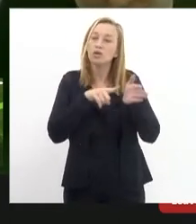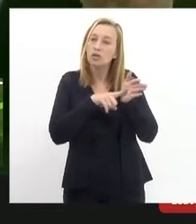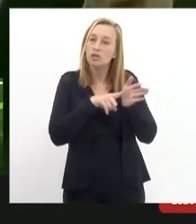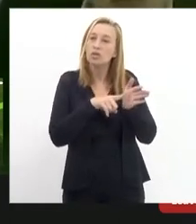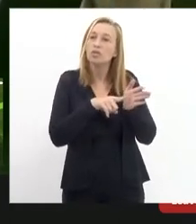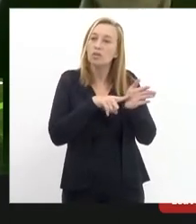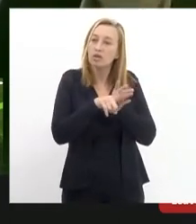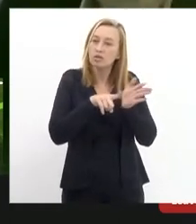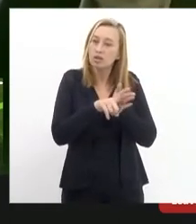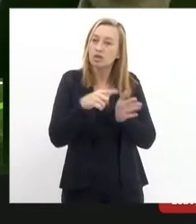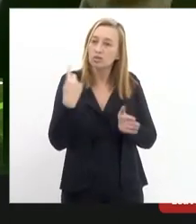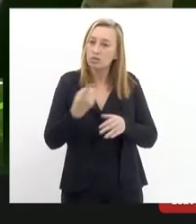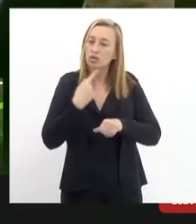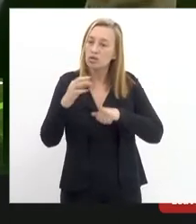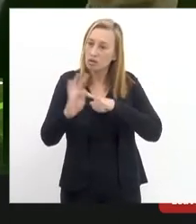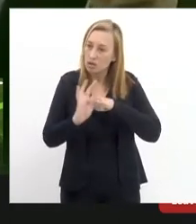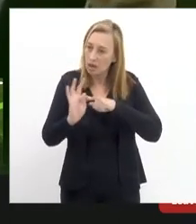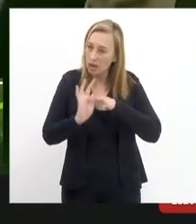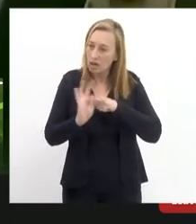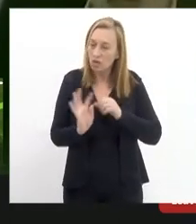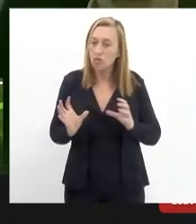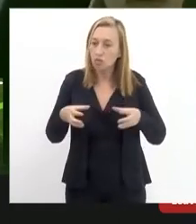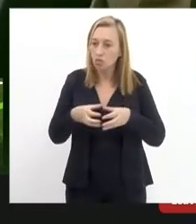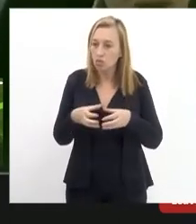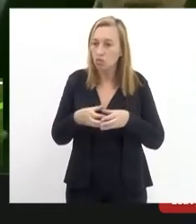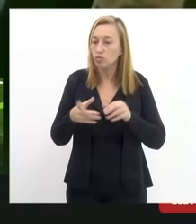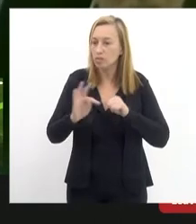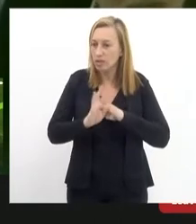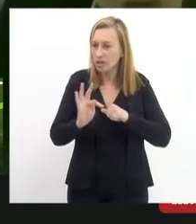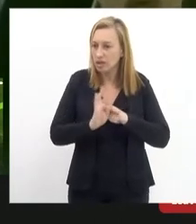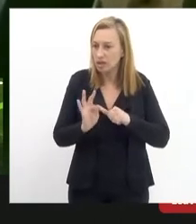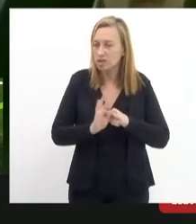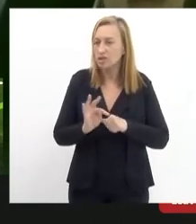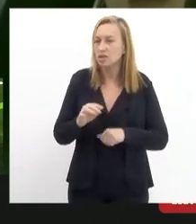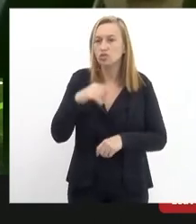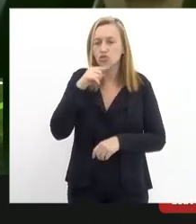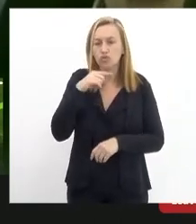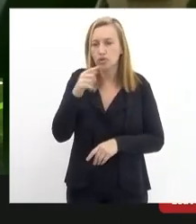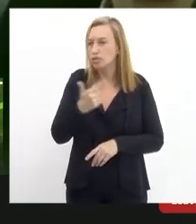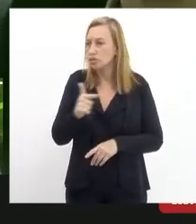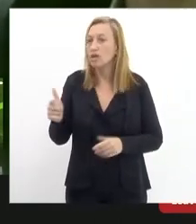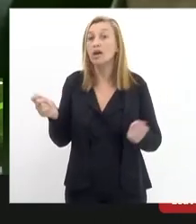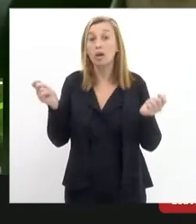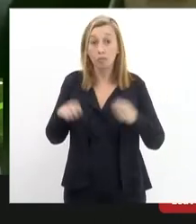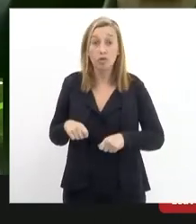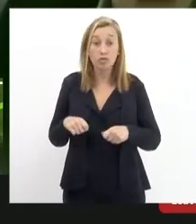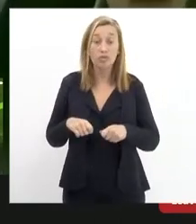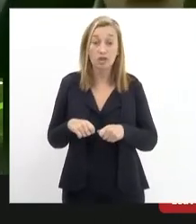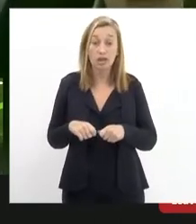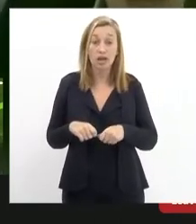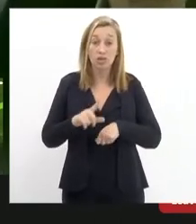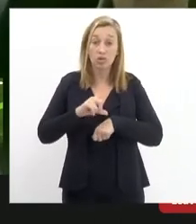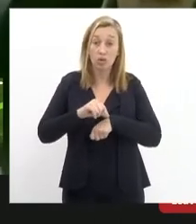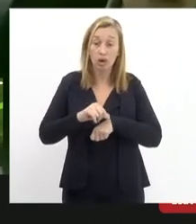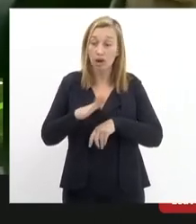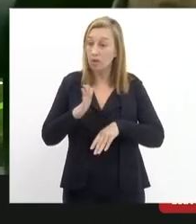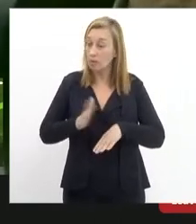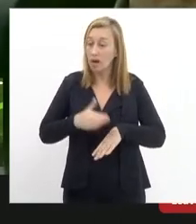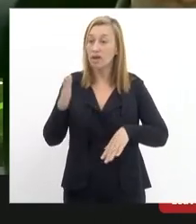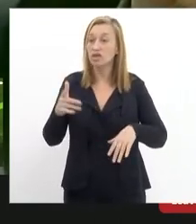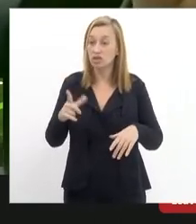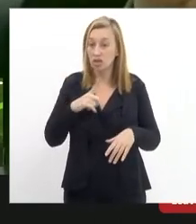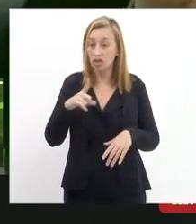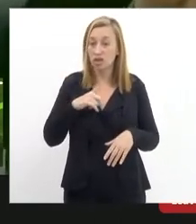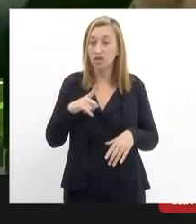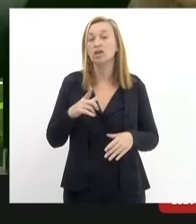técnicos consultando a equipe de operação considerando sem dúvida alguma a possibilidade de estendermos esse horário com